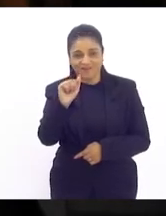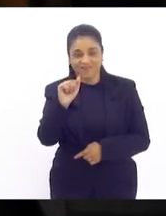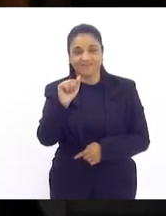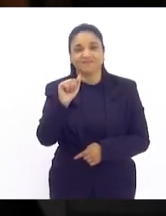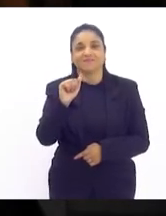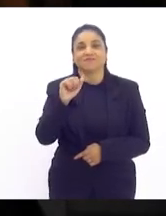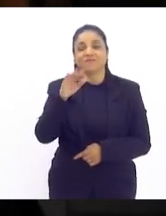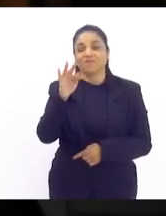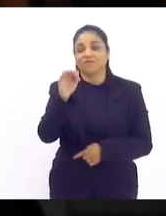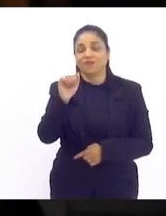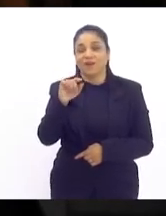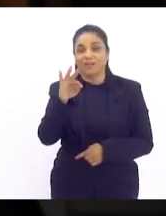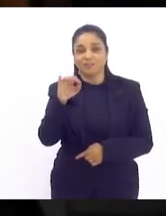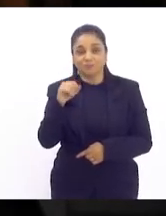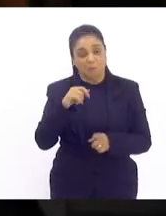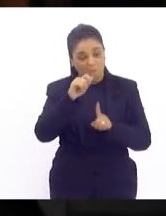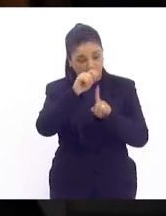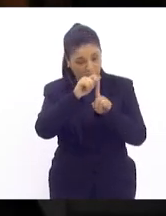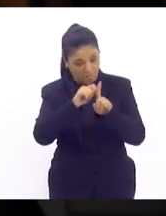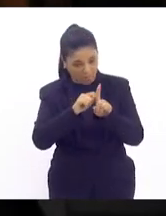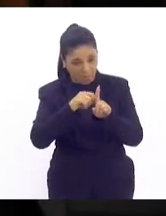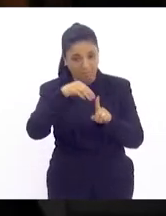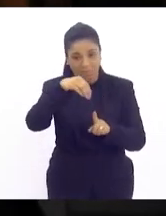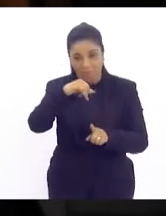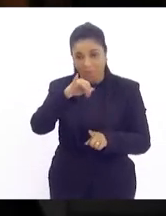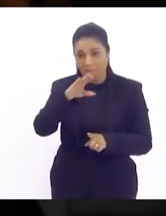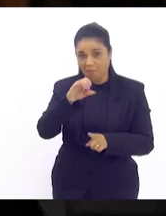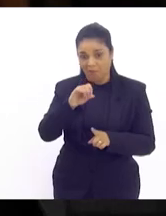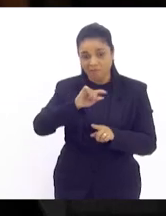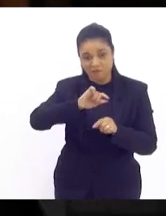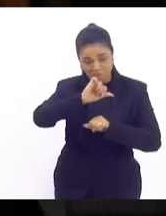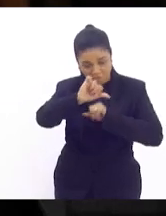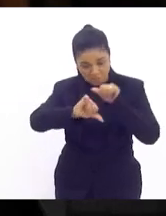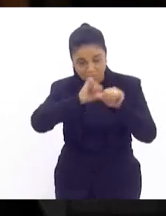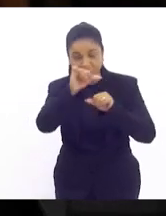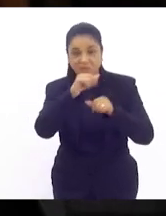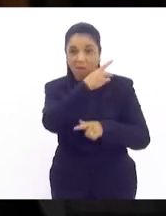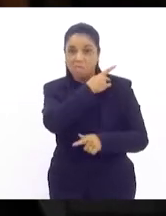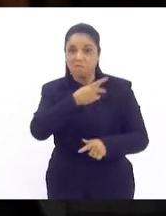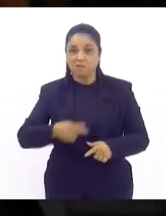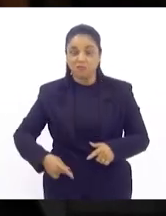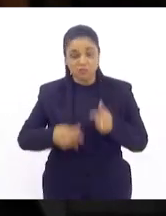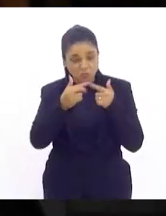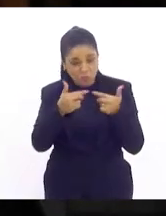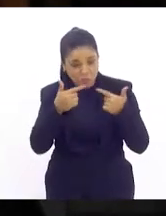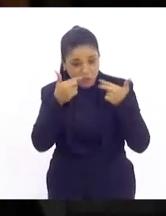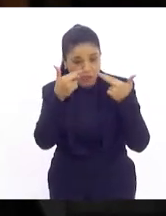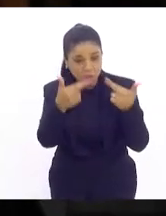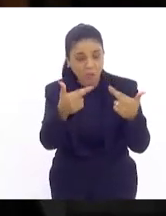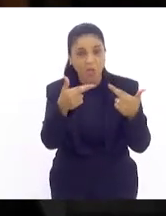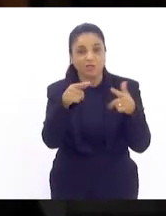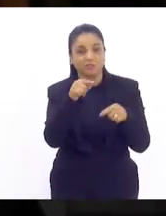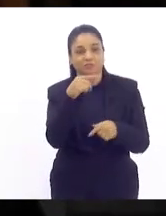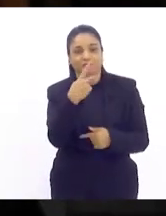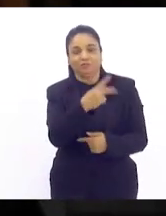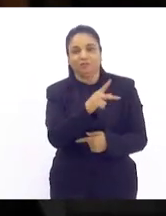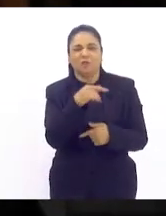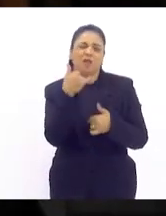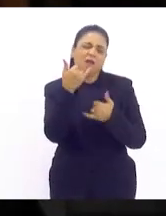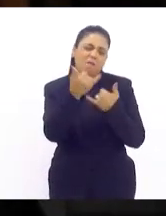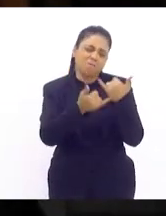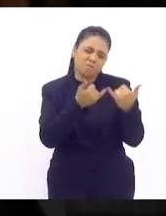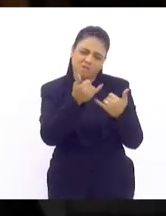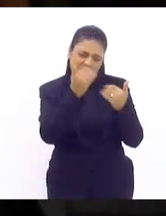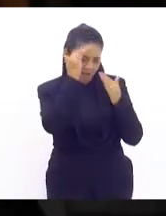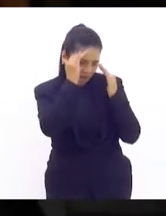mês de maio é um mês promissor mesmo mês da sua sorte mas com respeito e brincando com